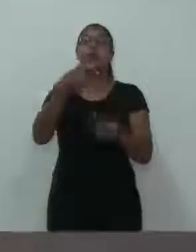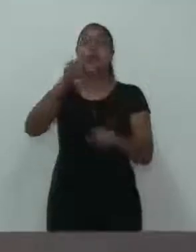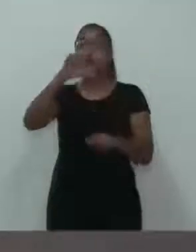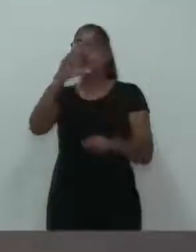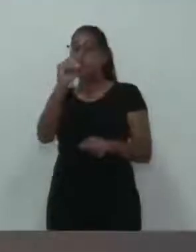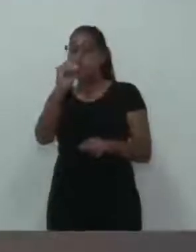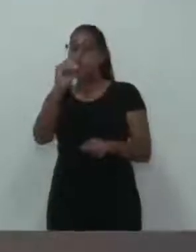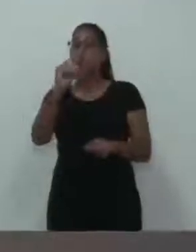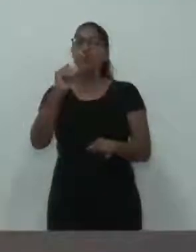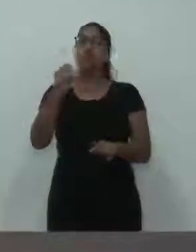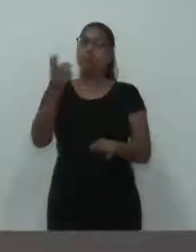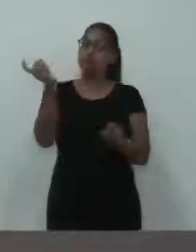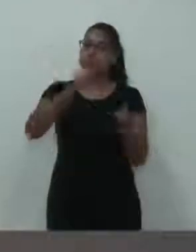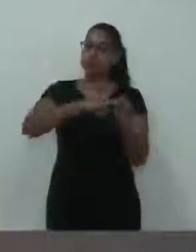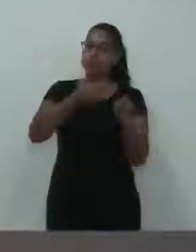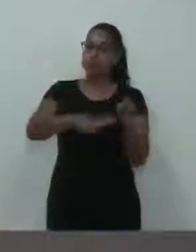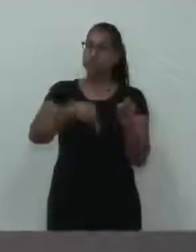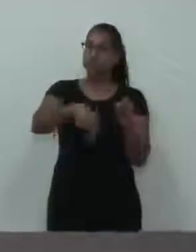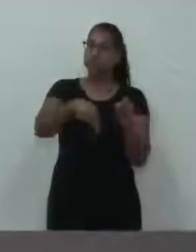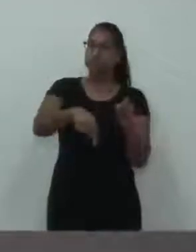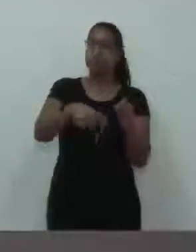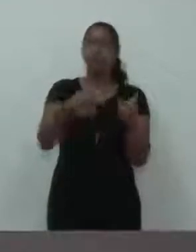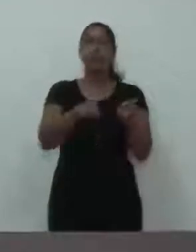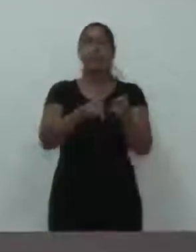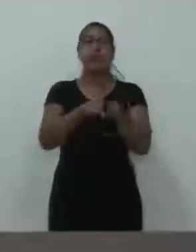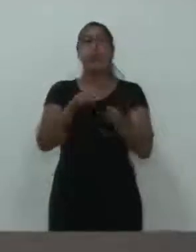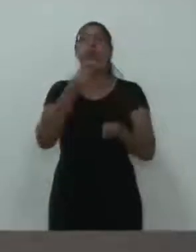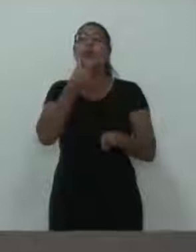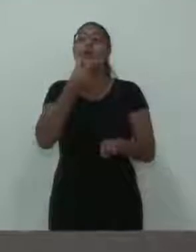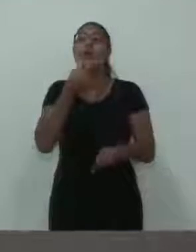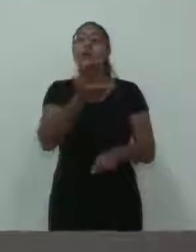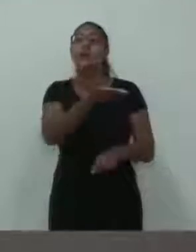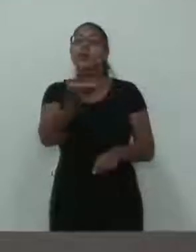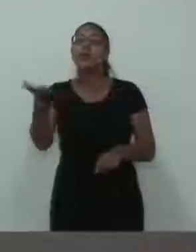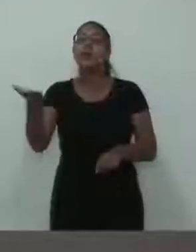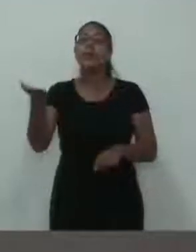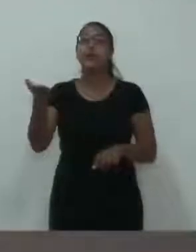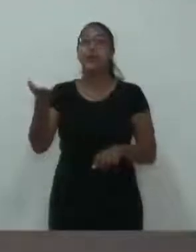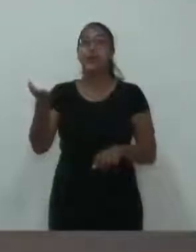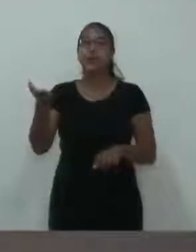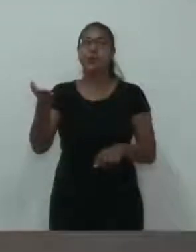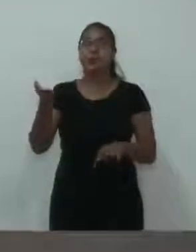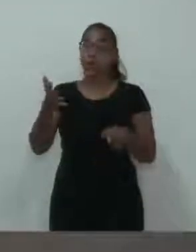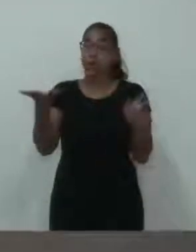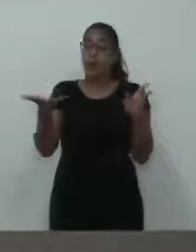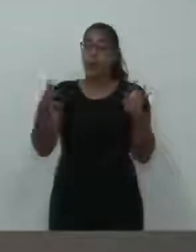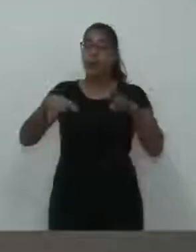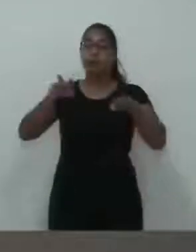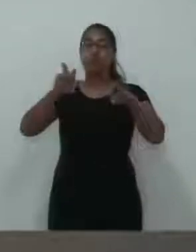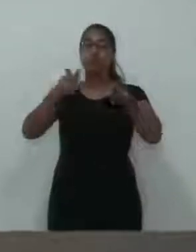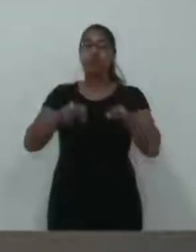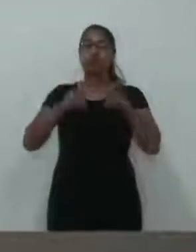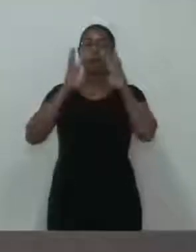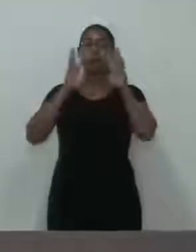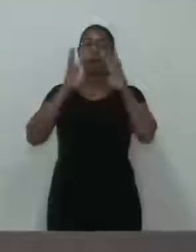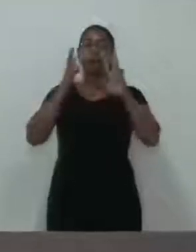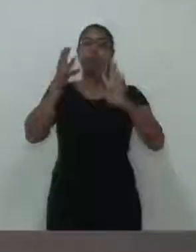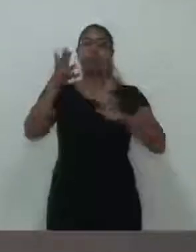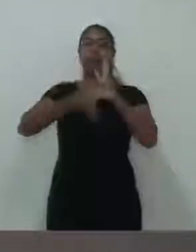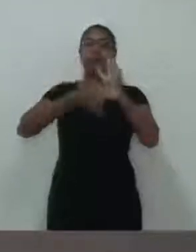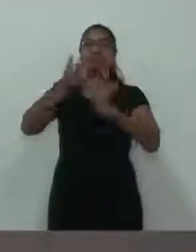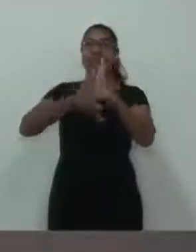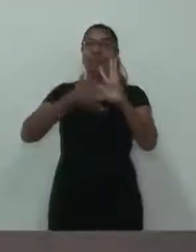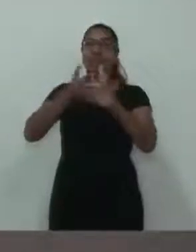Câmara, aos meninos que pleiteiam e devem pleitear realmente aí Libras do nosso